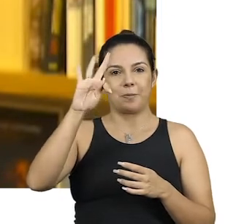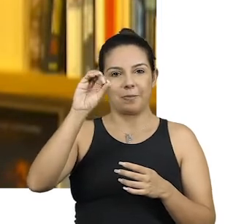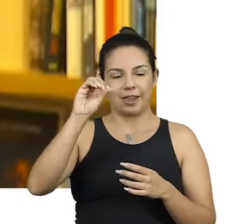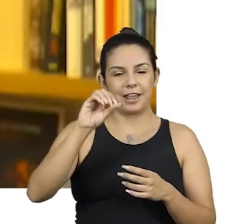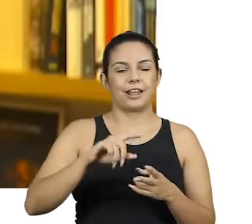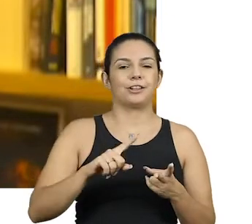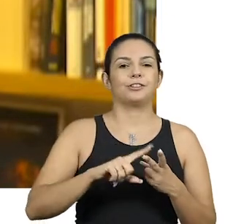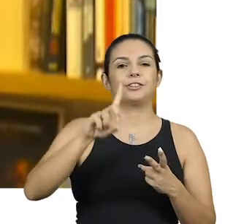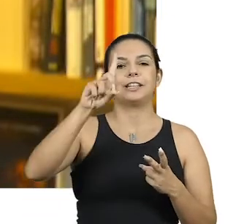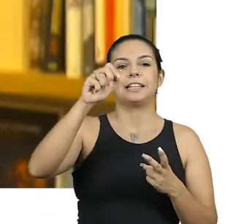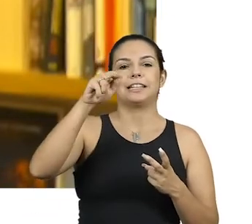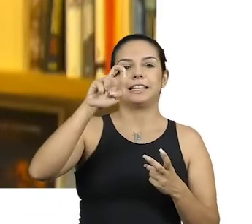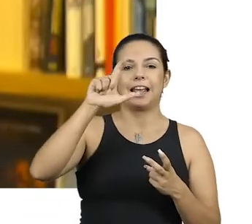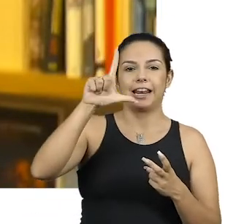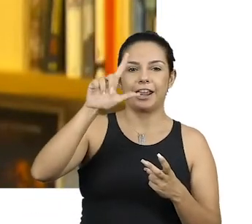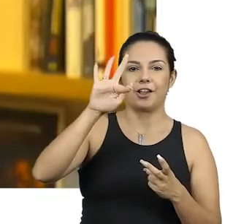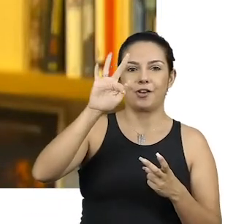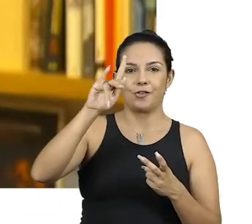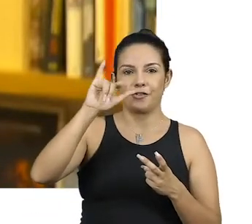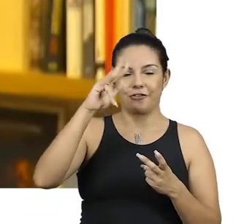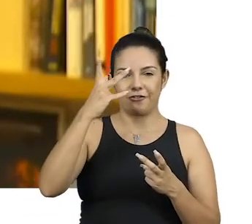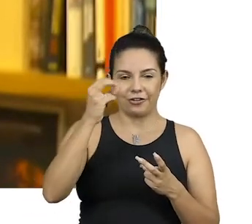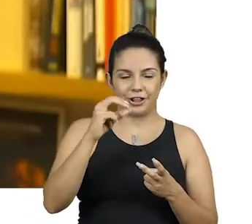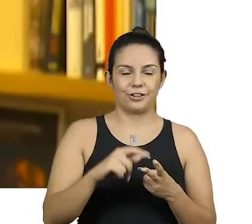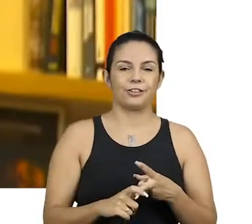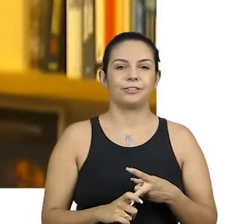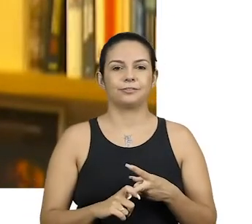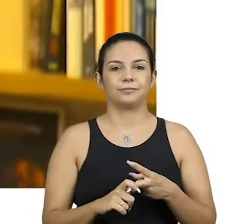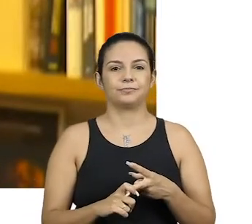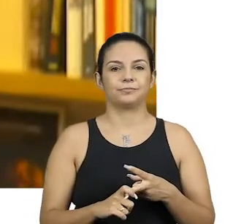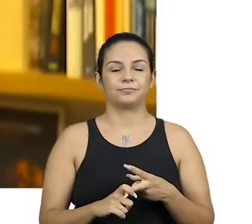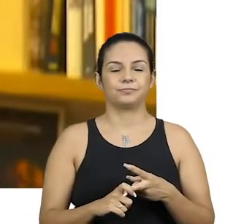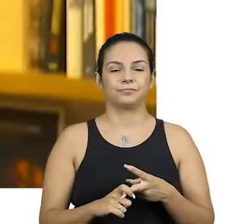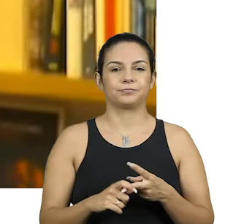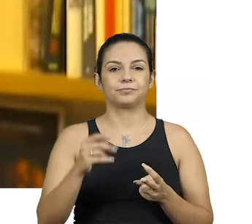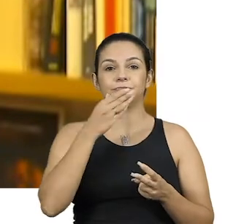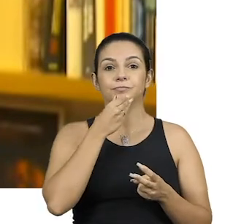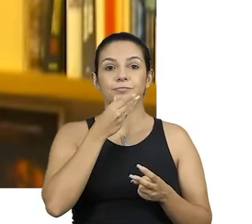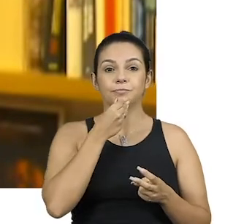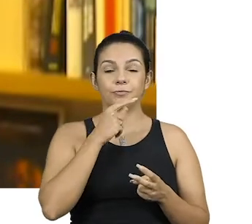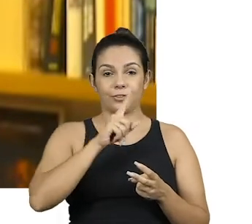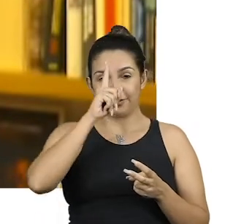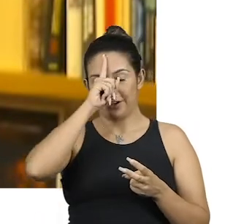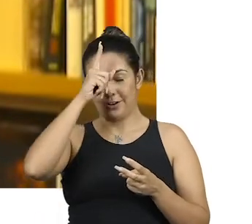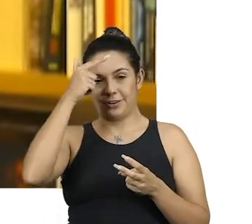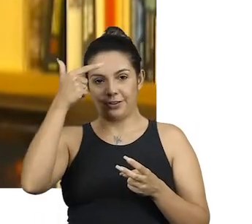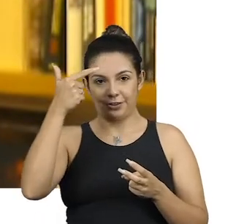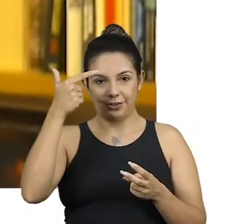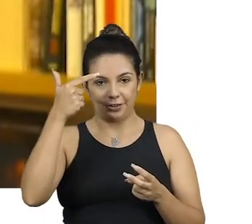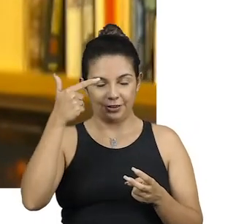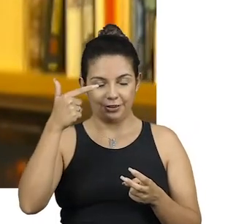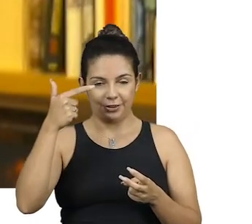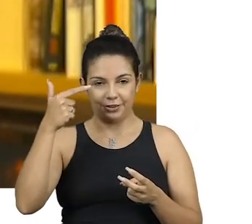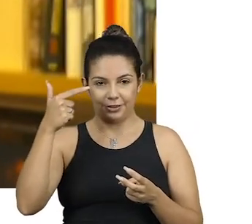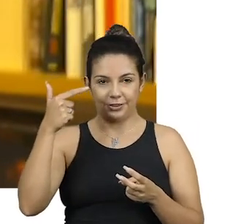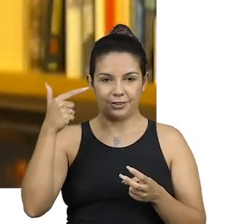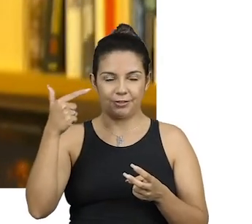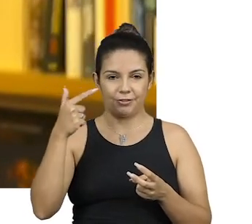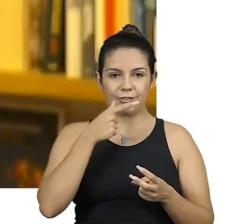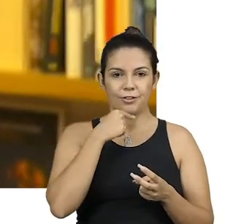Filho, um gênio do audiovisual brasileiro. Um cara que se reinventou, que se...